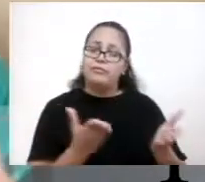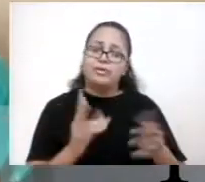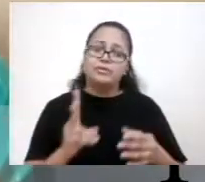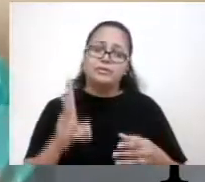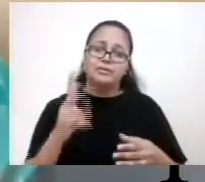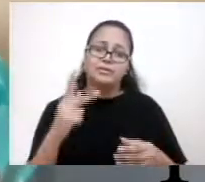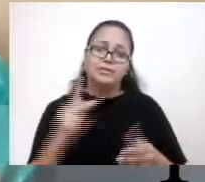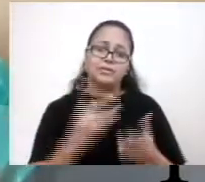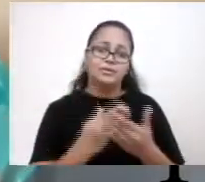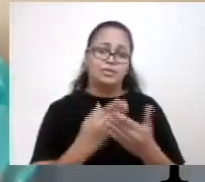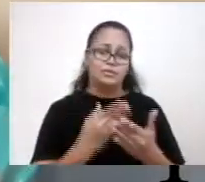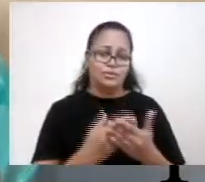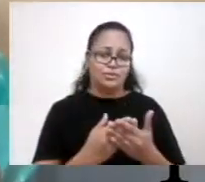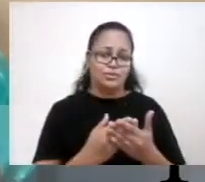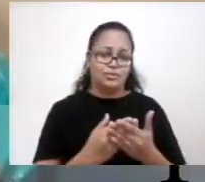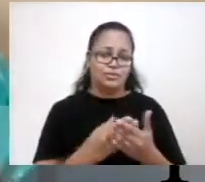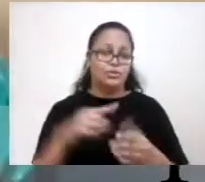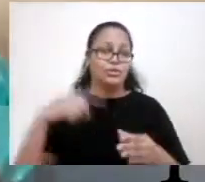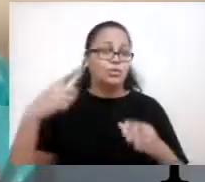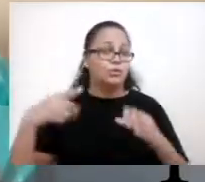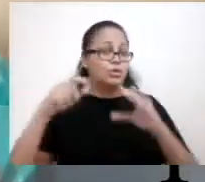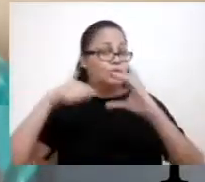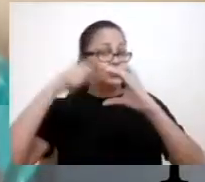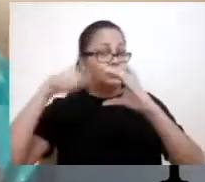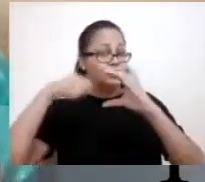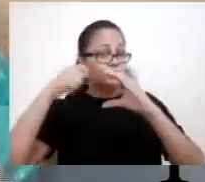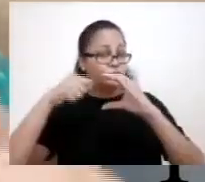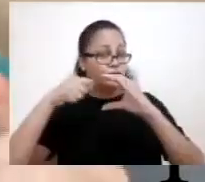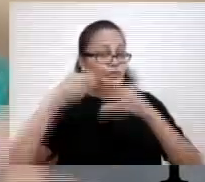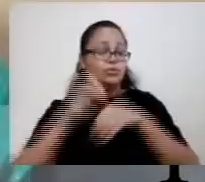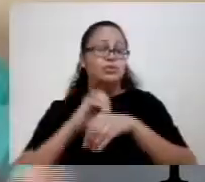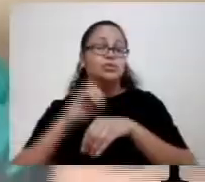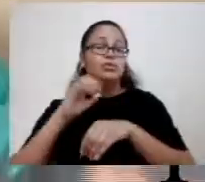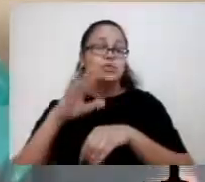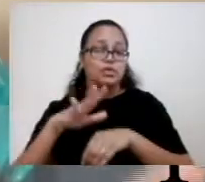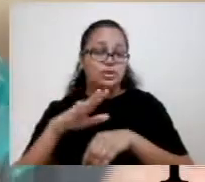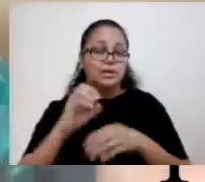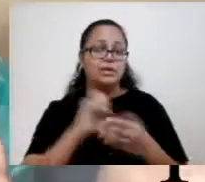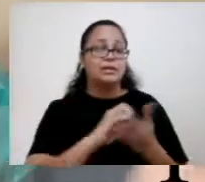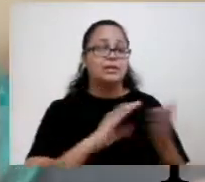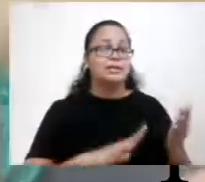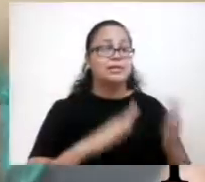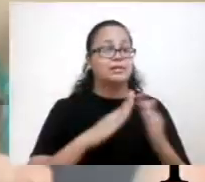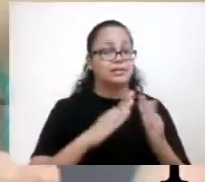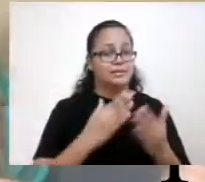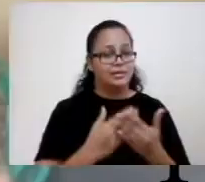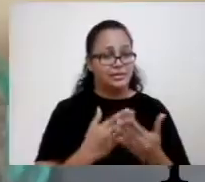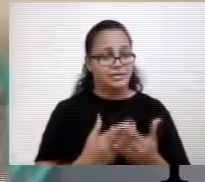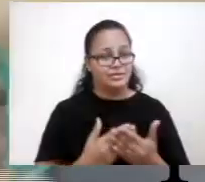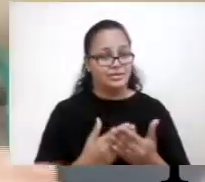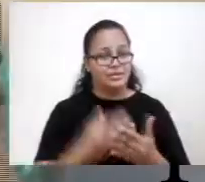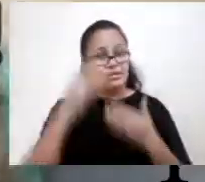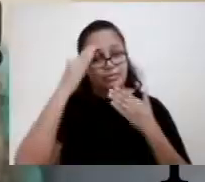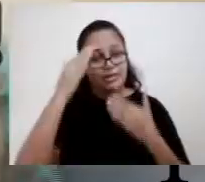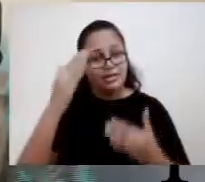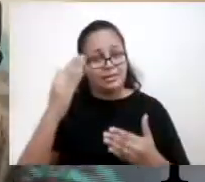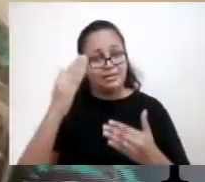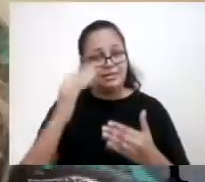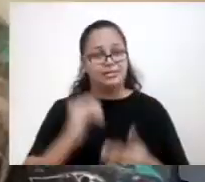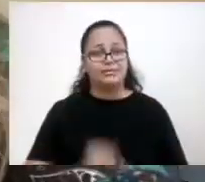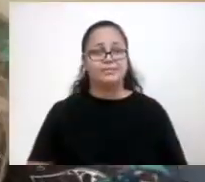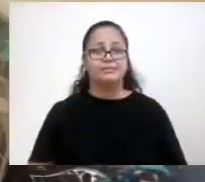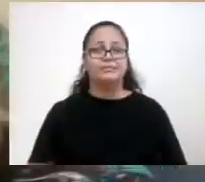continuidade nos seus estudos. No próximo vídeo, darei dicas sobre as tarefas escolares. Obrigada!